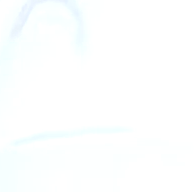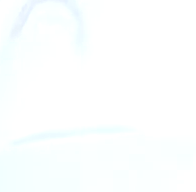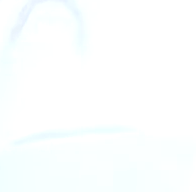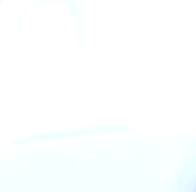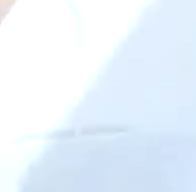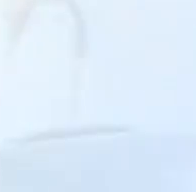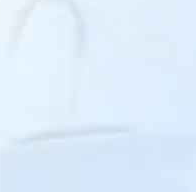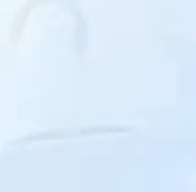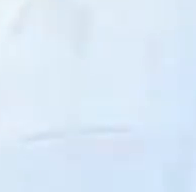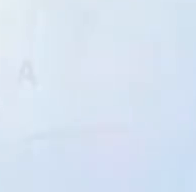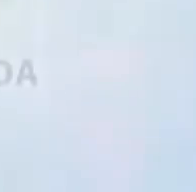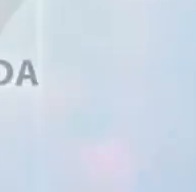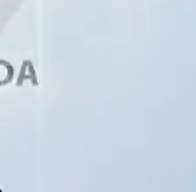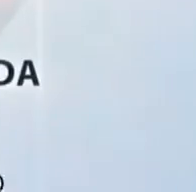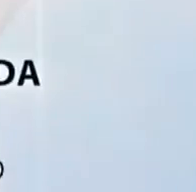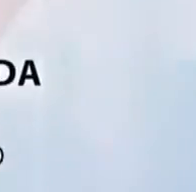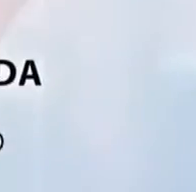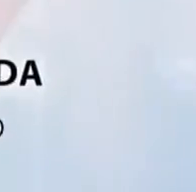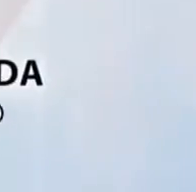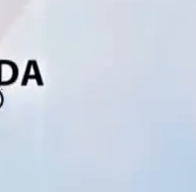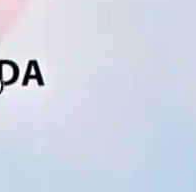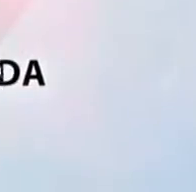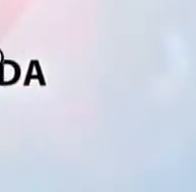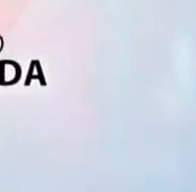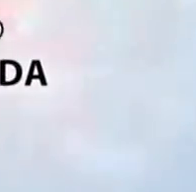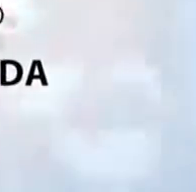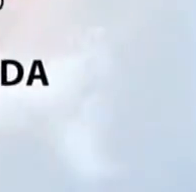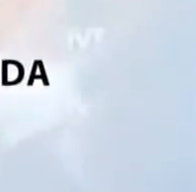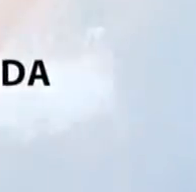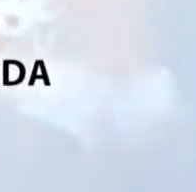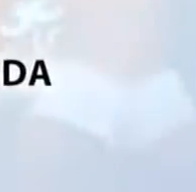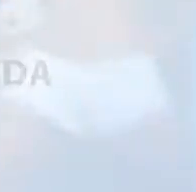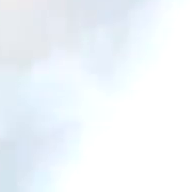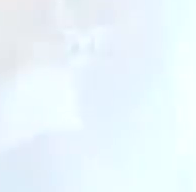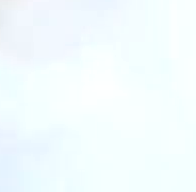tchau tchau